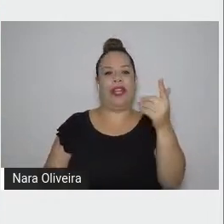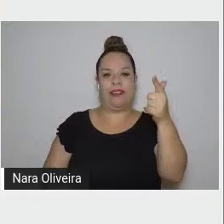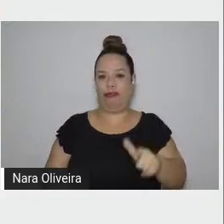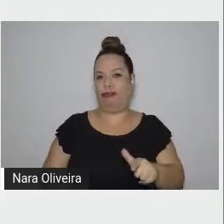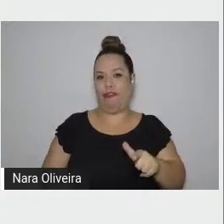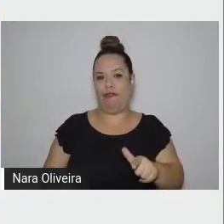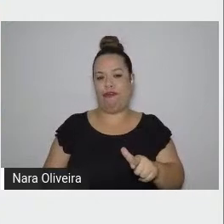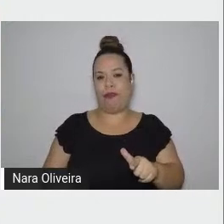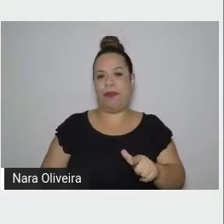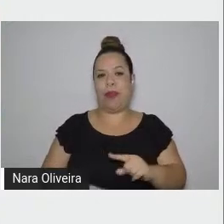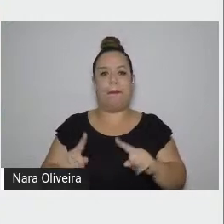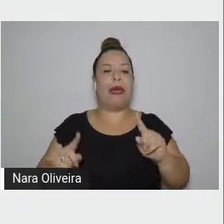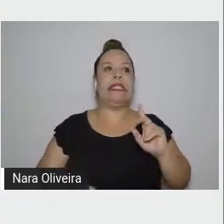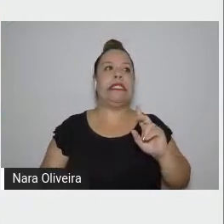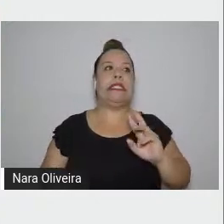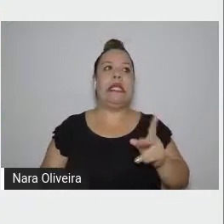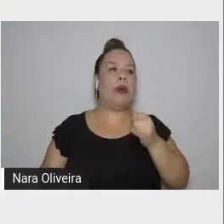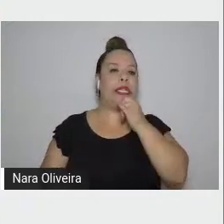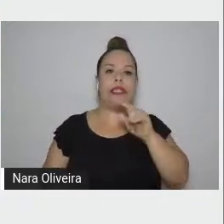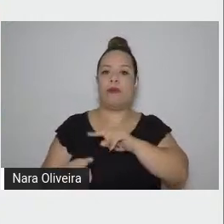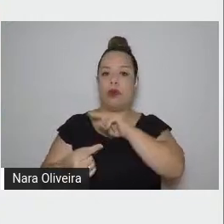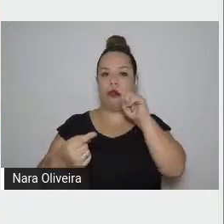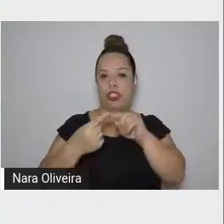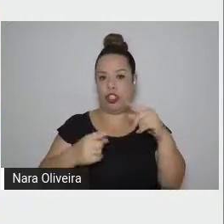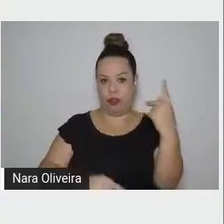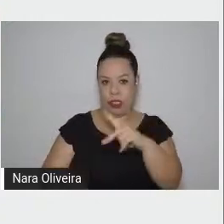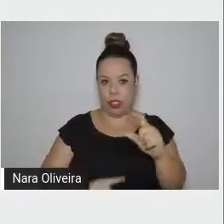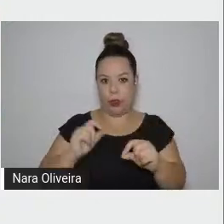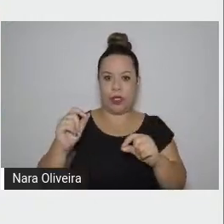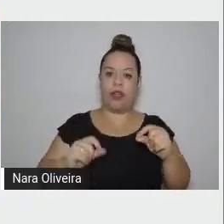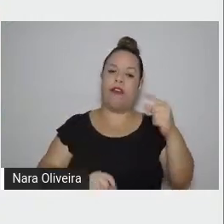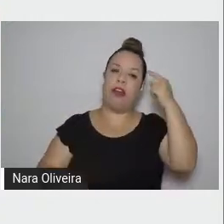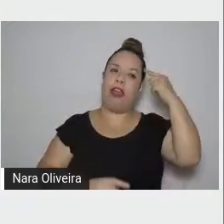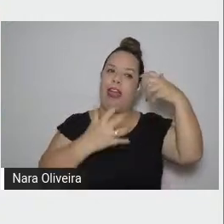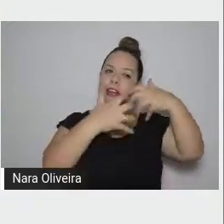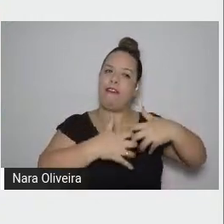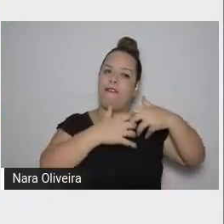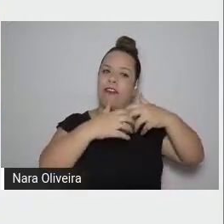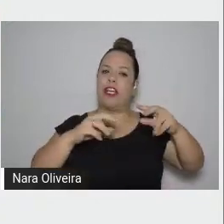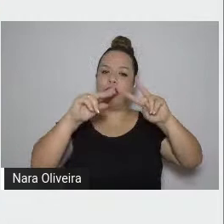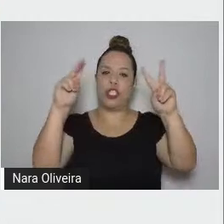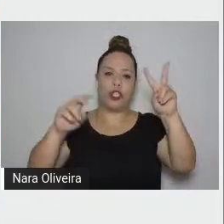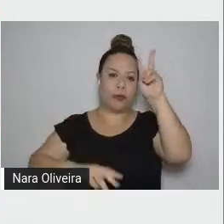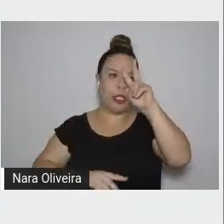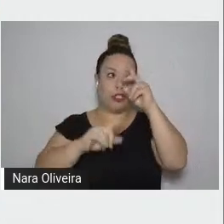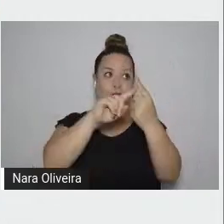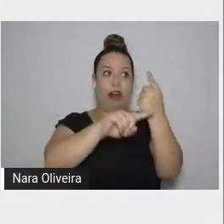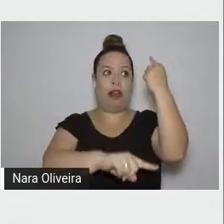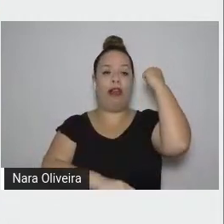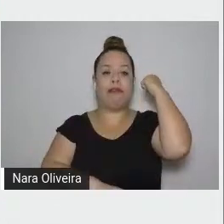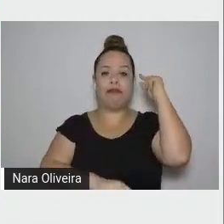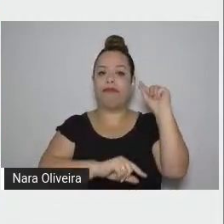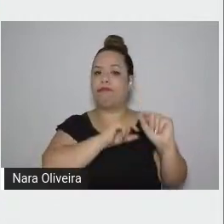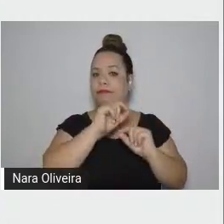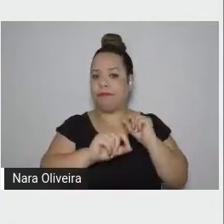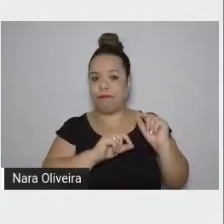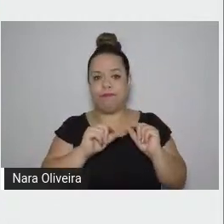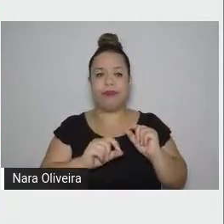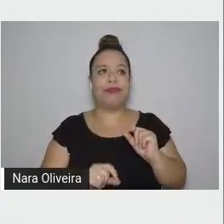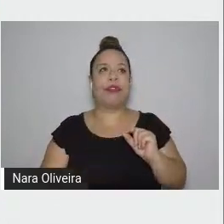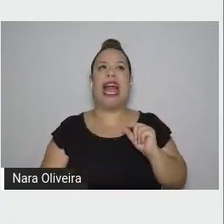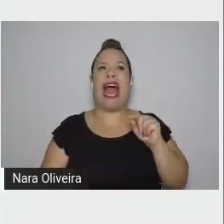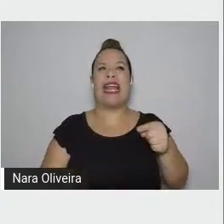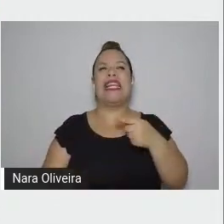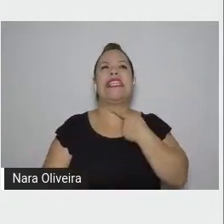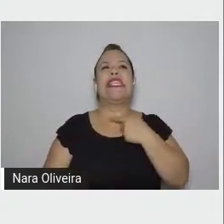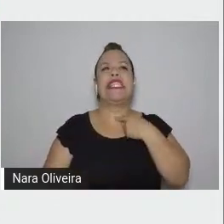objetivo de Saramago. Quando ele reflete sobre a história ou nos faz refletir sobre a história, não é o futuro.